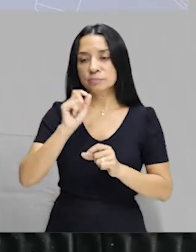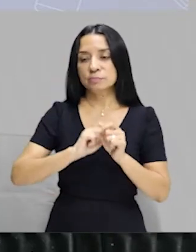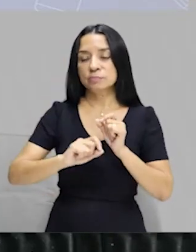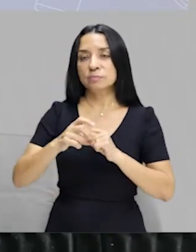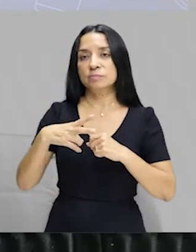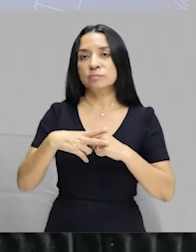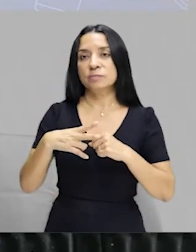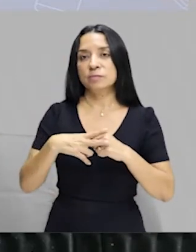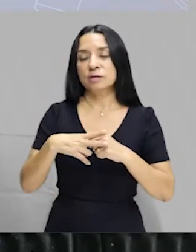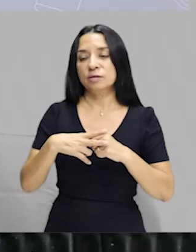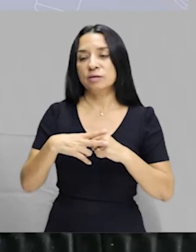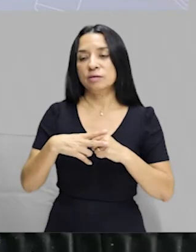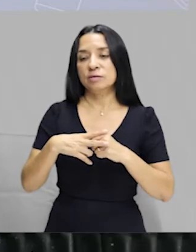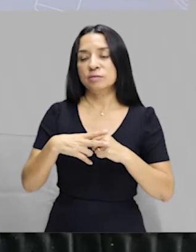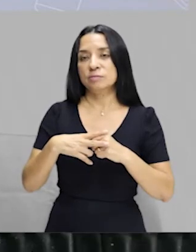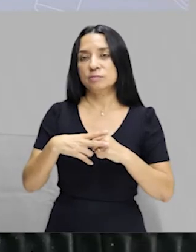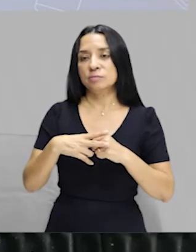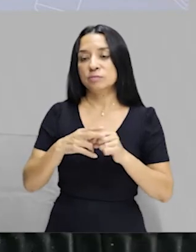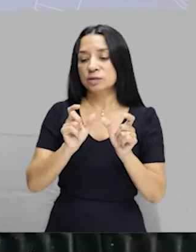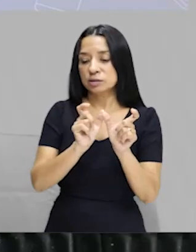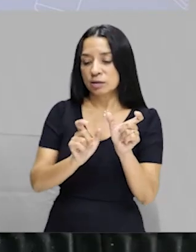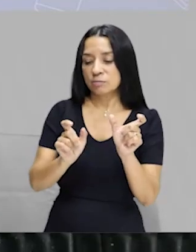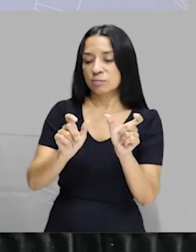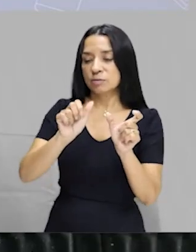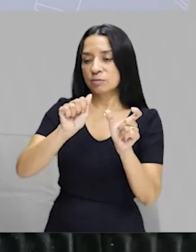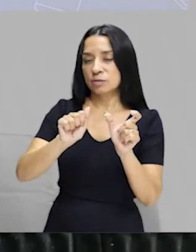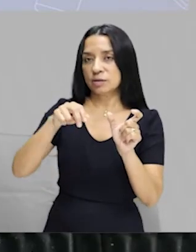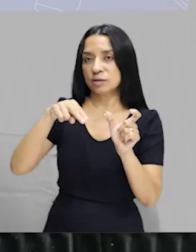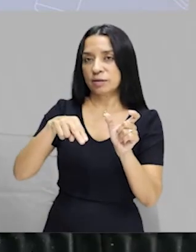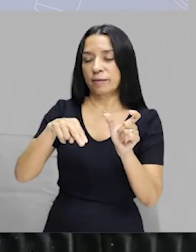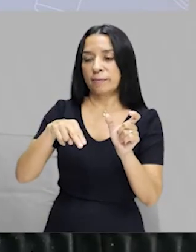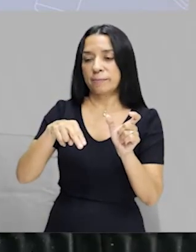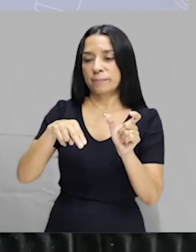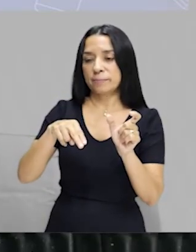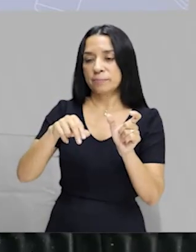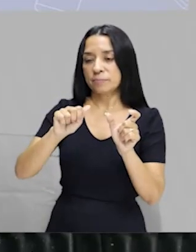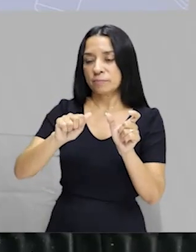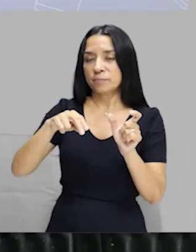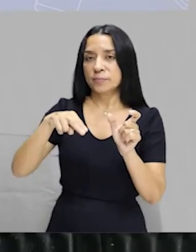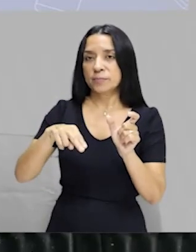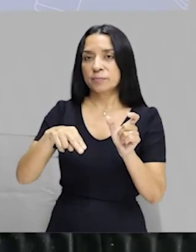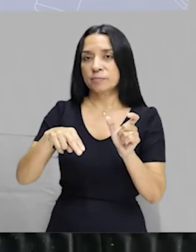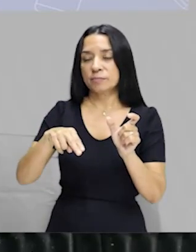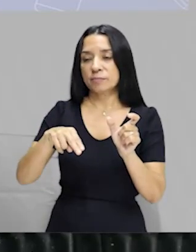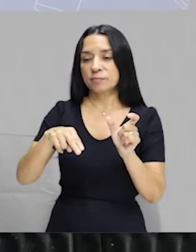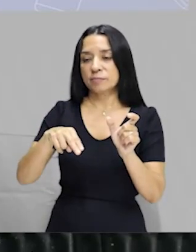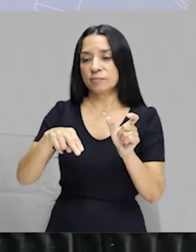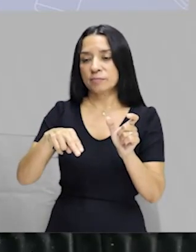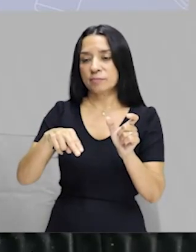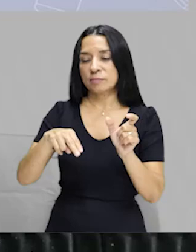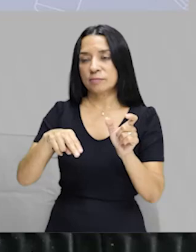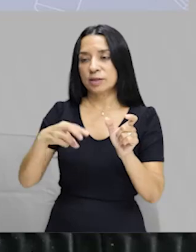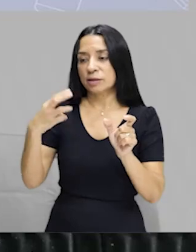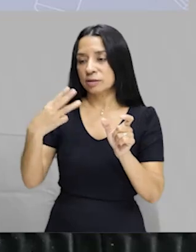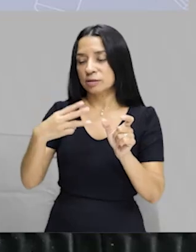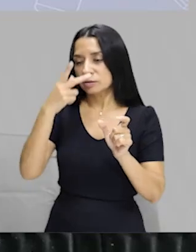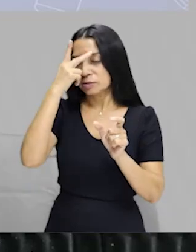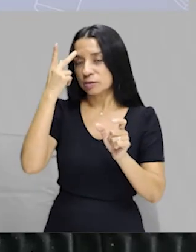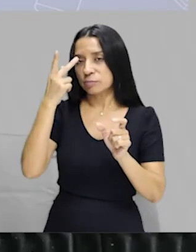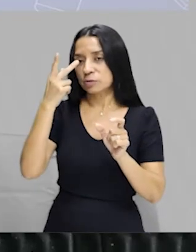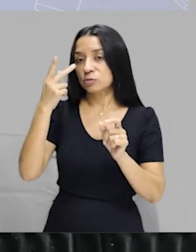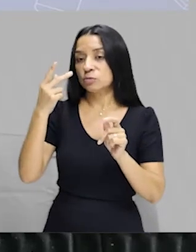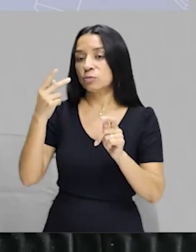verbos que terminam em AN, que tem a terminação AN, na terceira pessoa do plural,